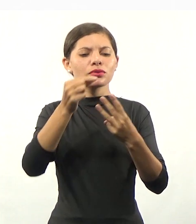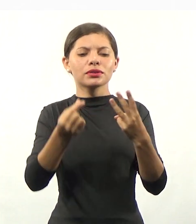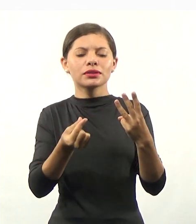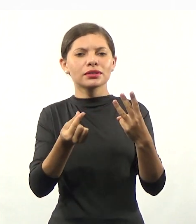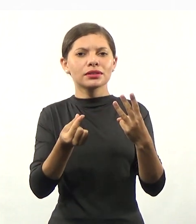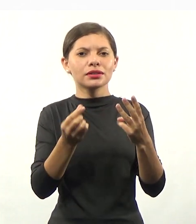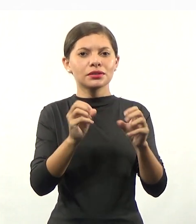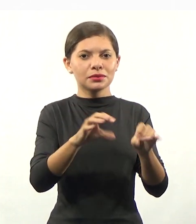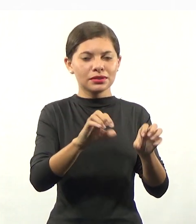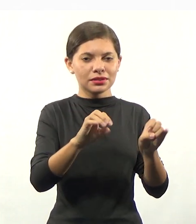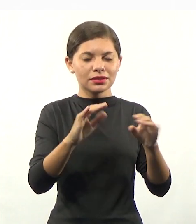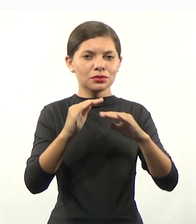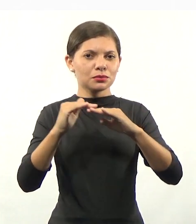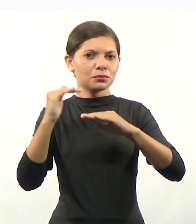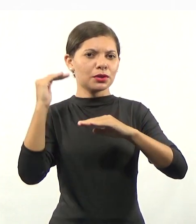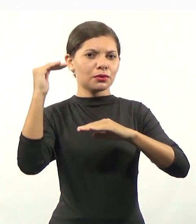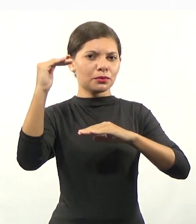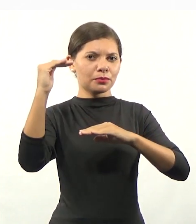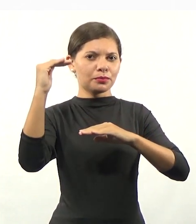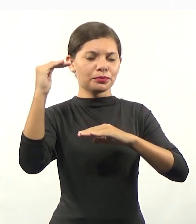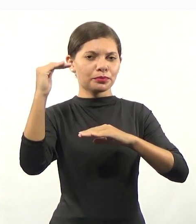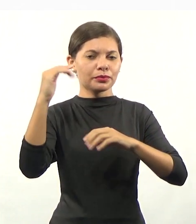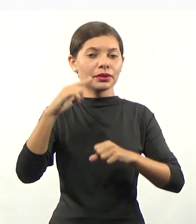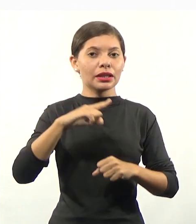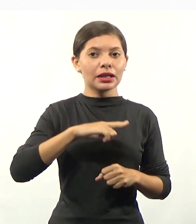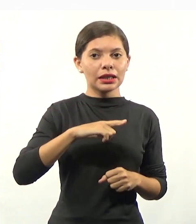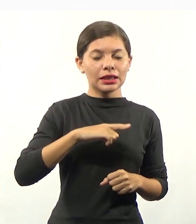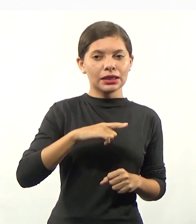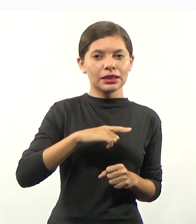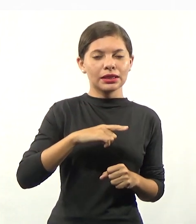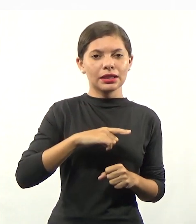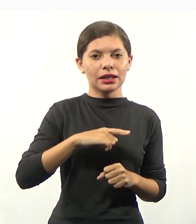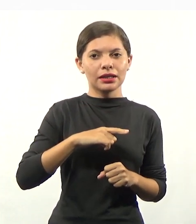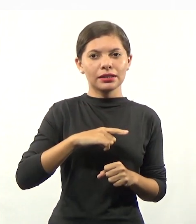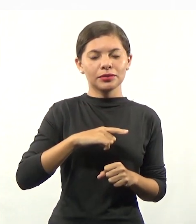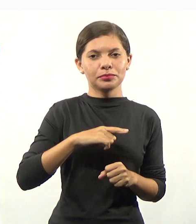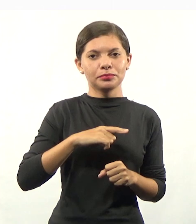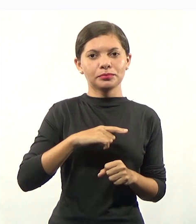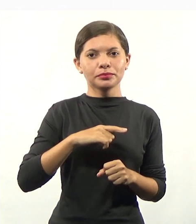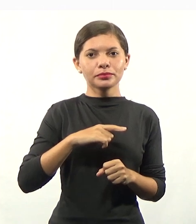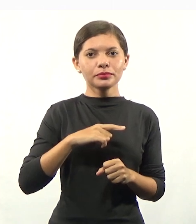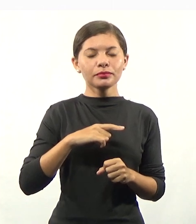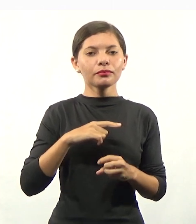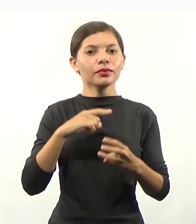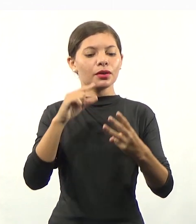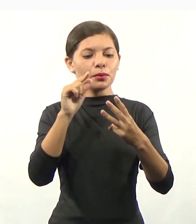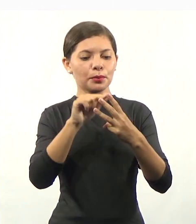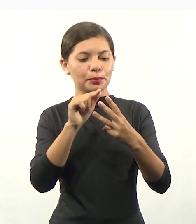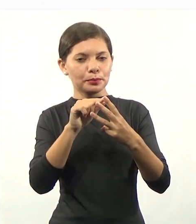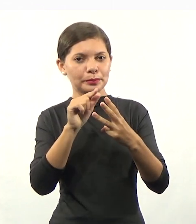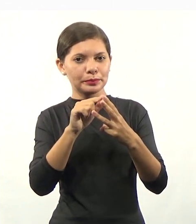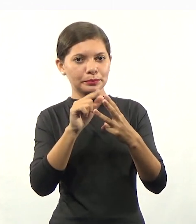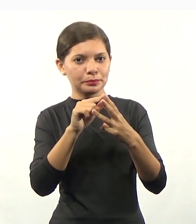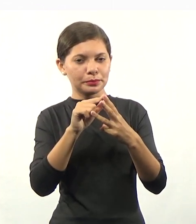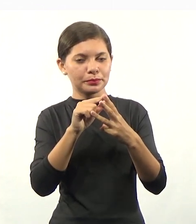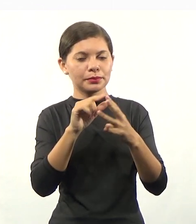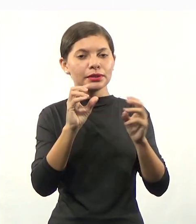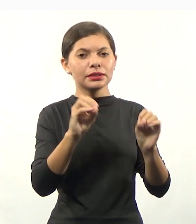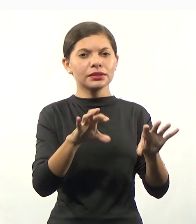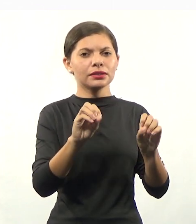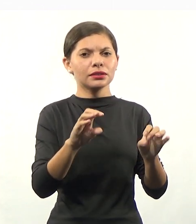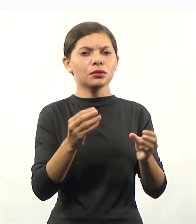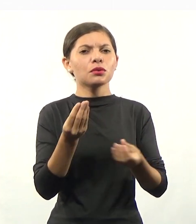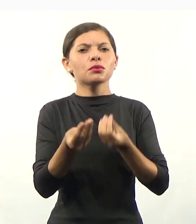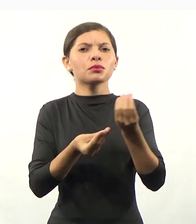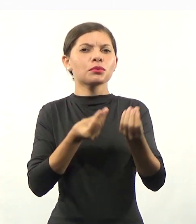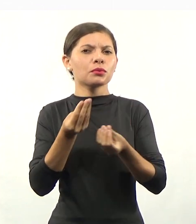ensino superior? Então, o ensino superior, ele tem o quê? Ele tem o primeiro tripé, é o ensino. E